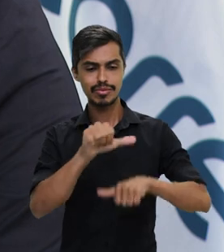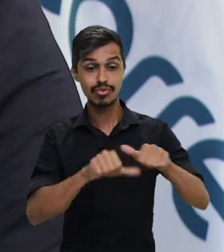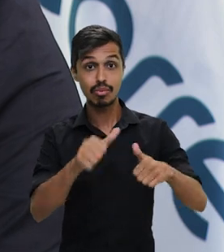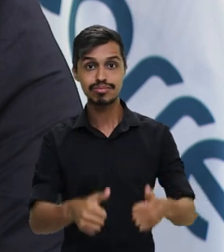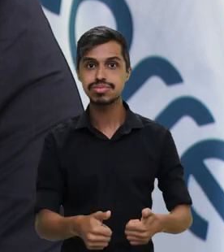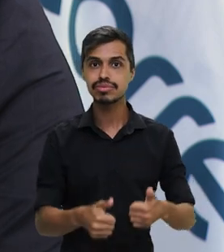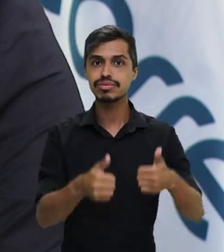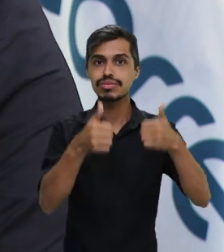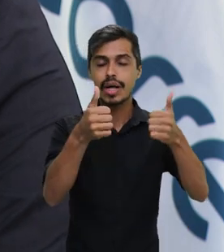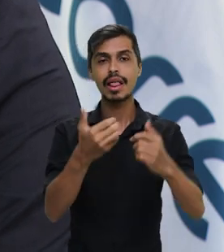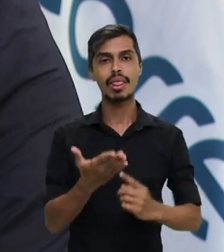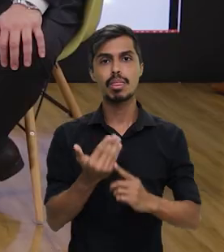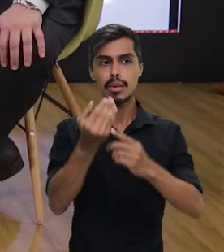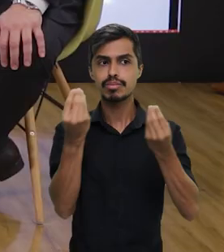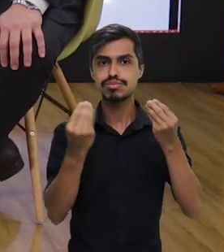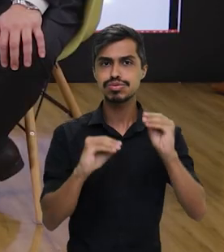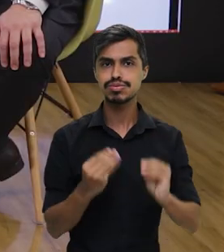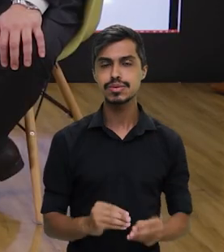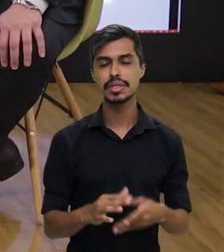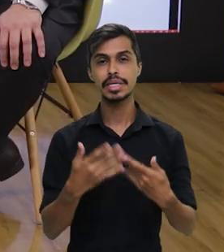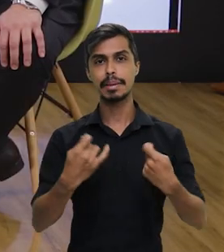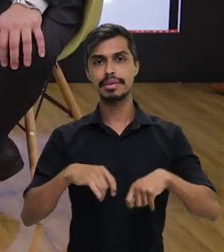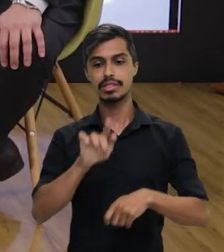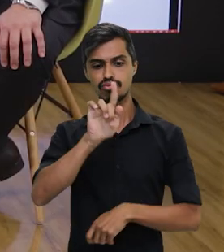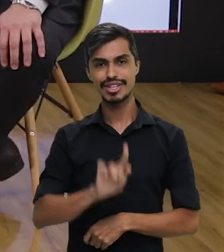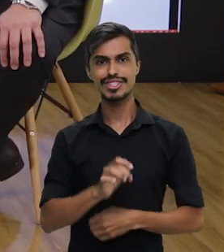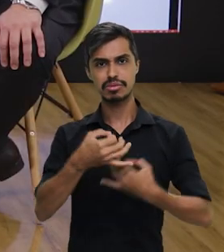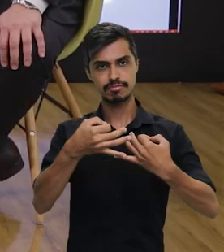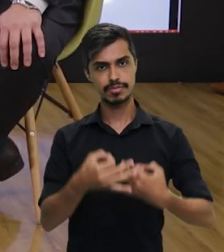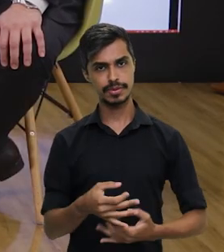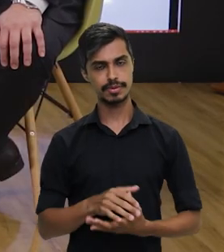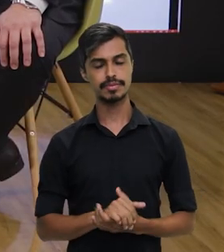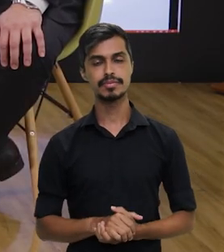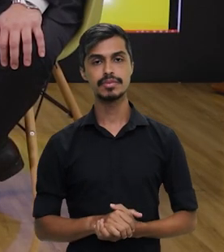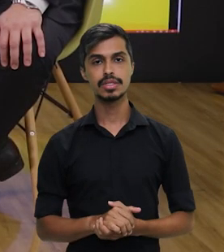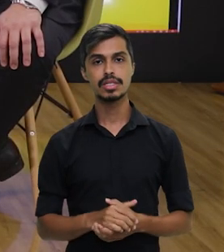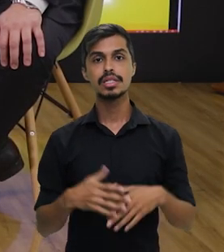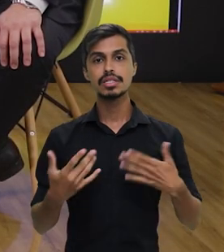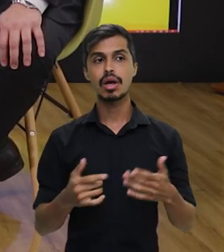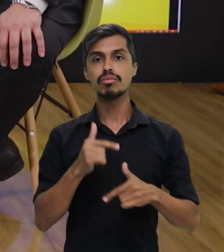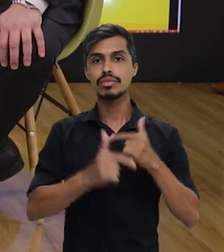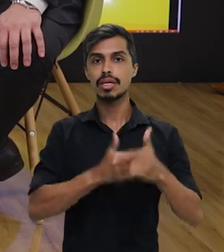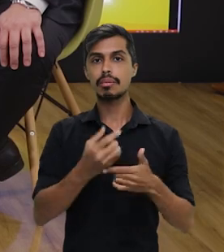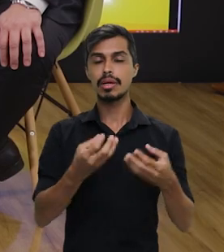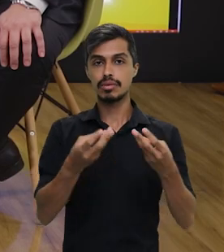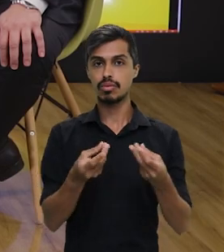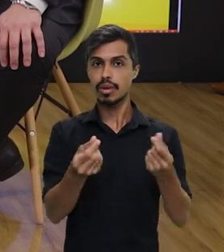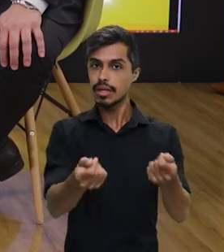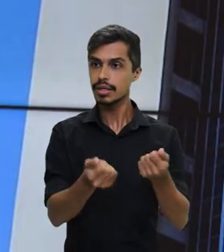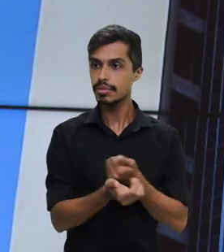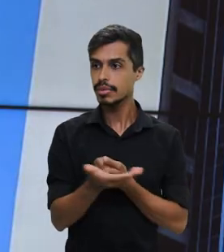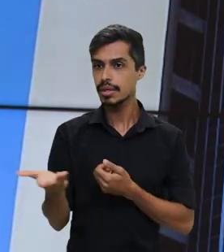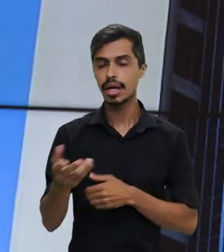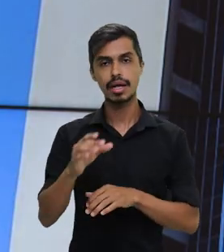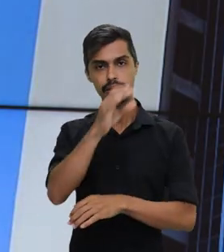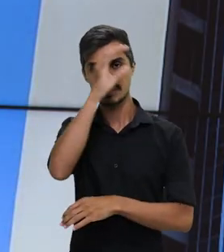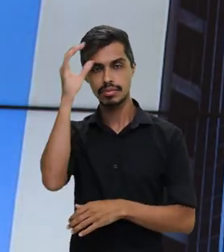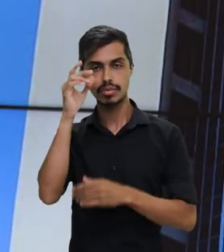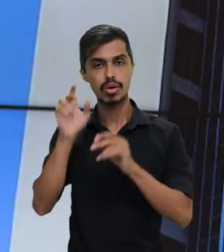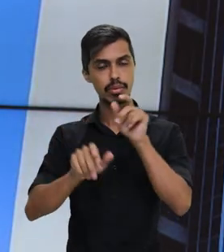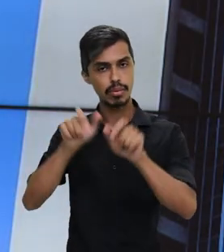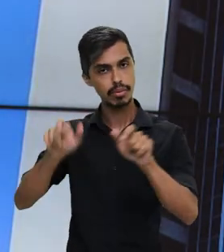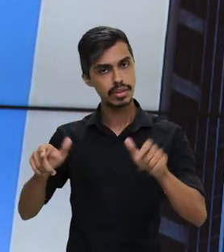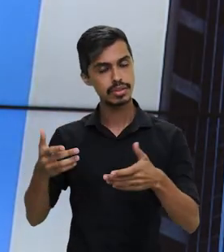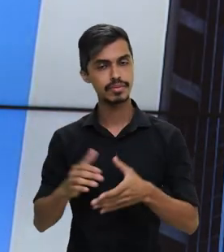ser e deve ser bem gerida para a prestação de serviço para a população. Então, é uma missão